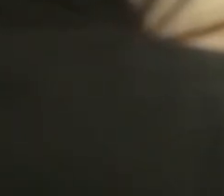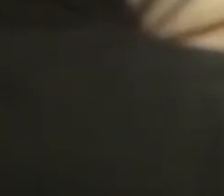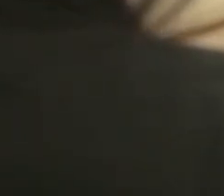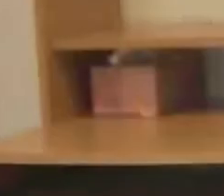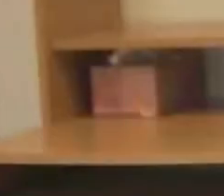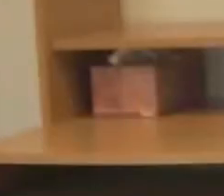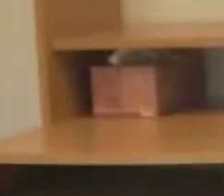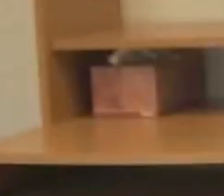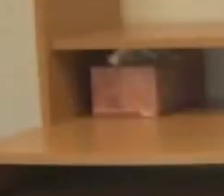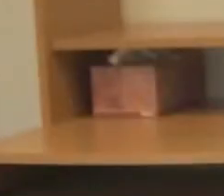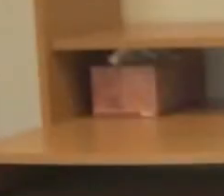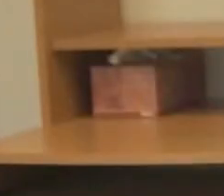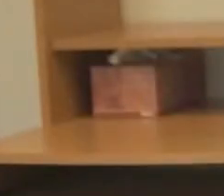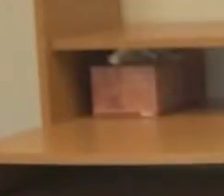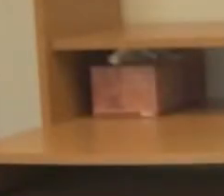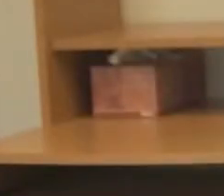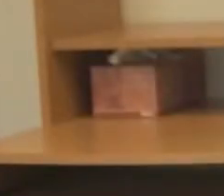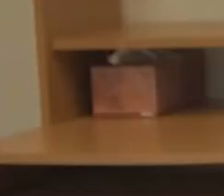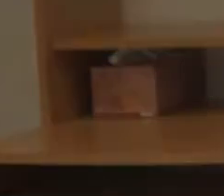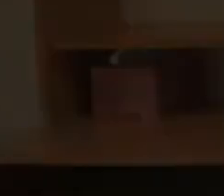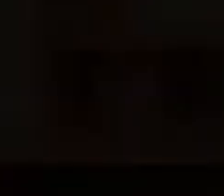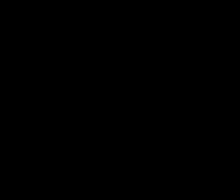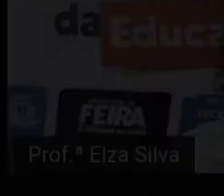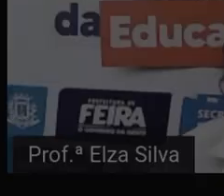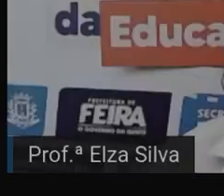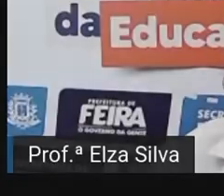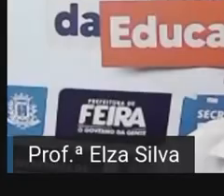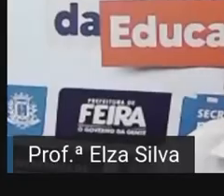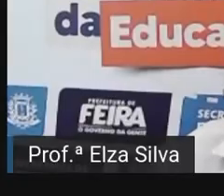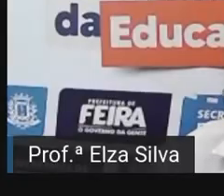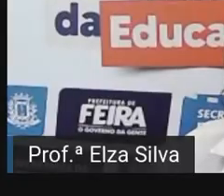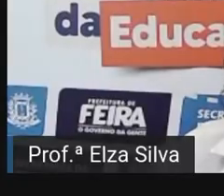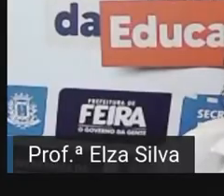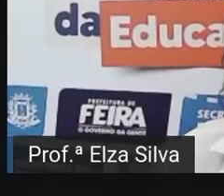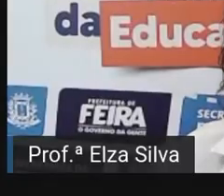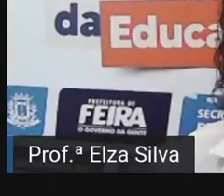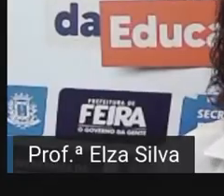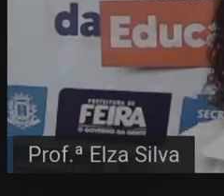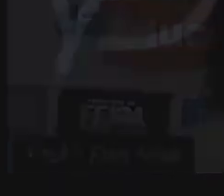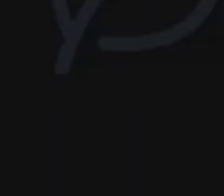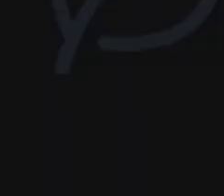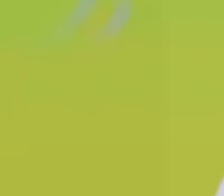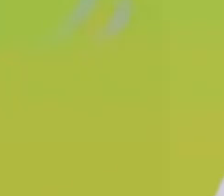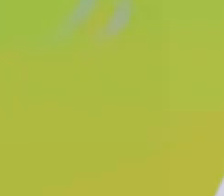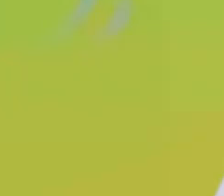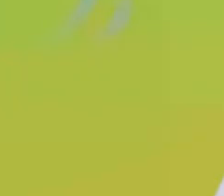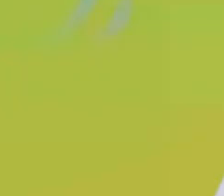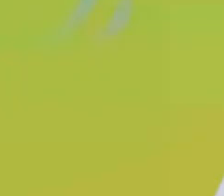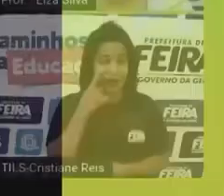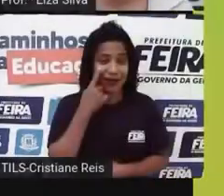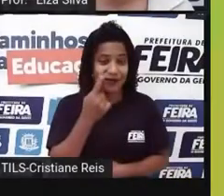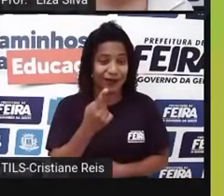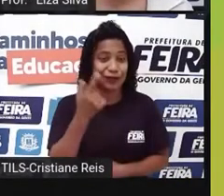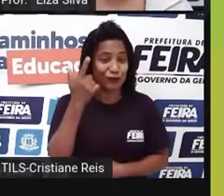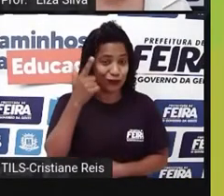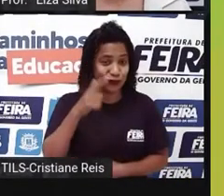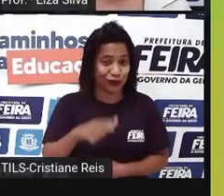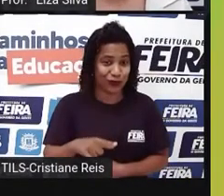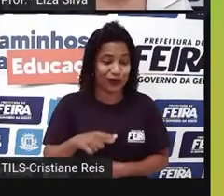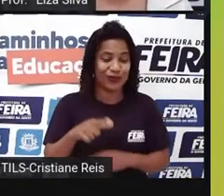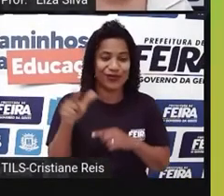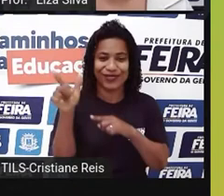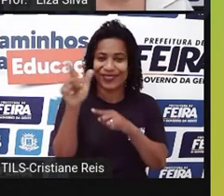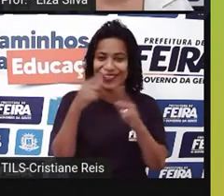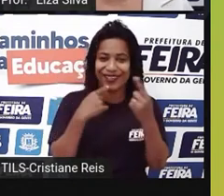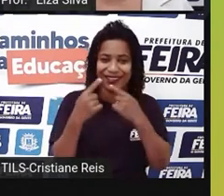much for your time. Yes, good luck. Thank you. And now, e agora, nós vamos novamente assistir